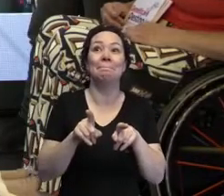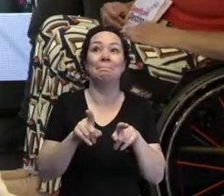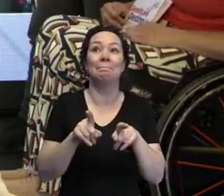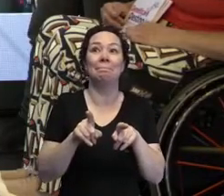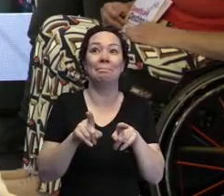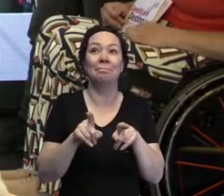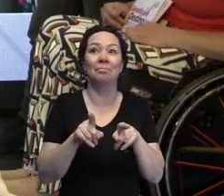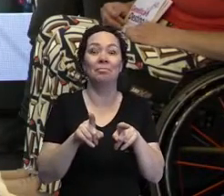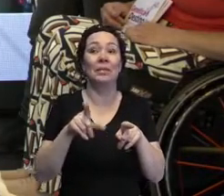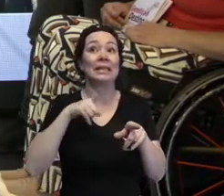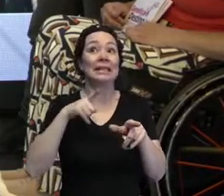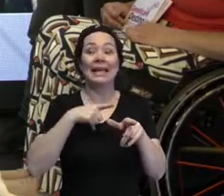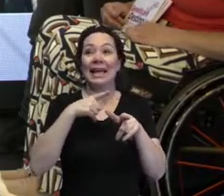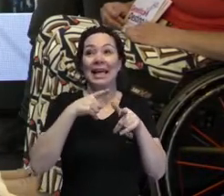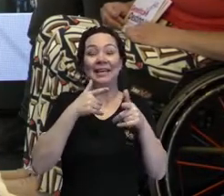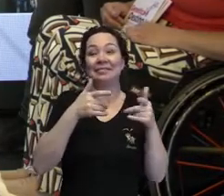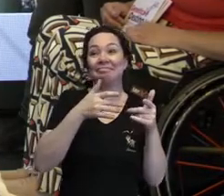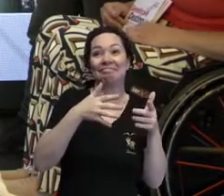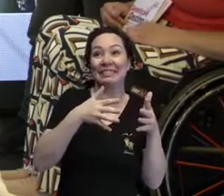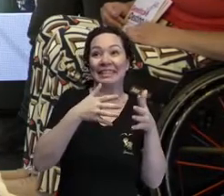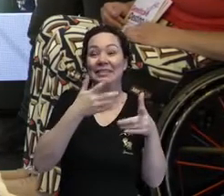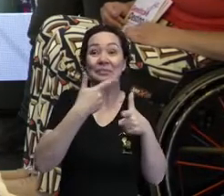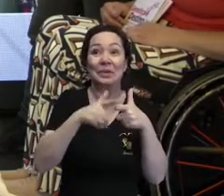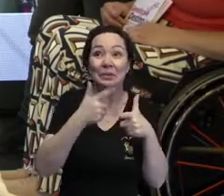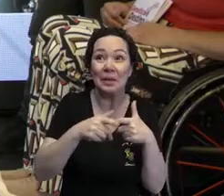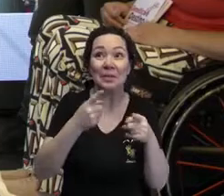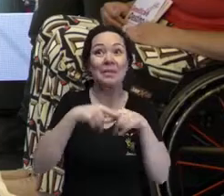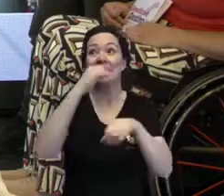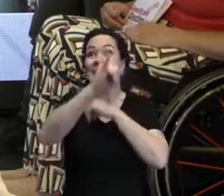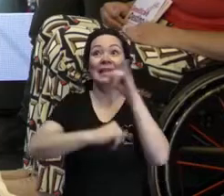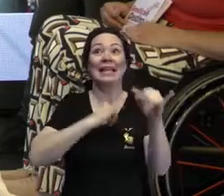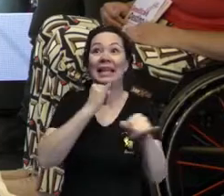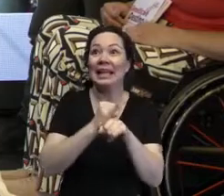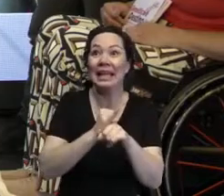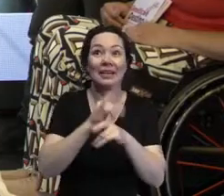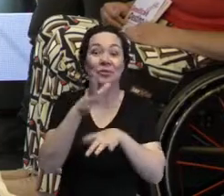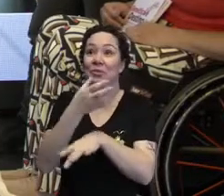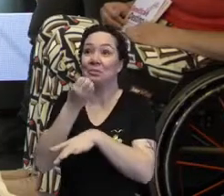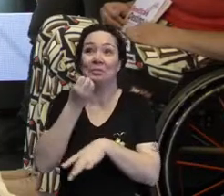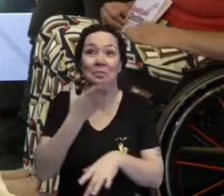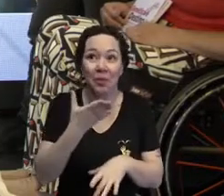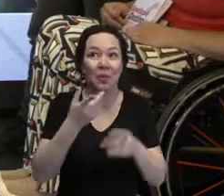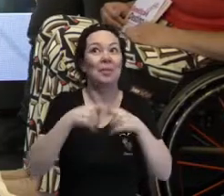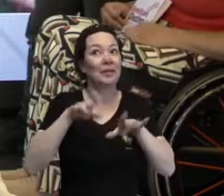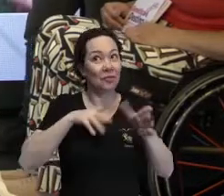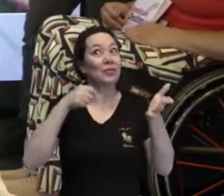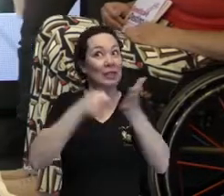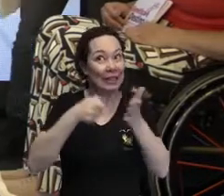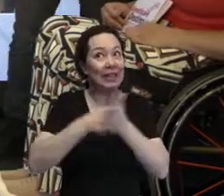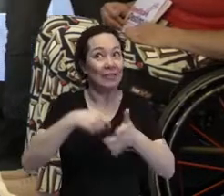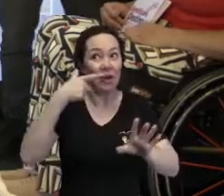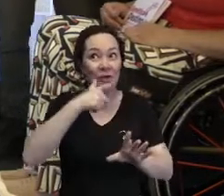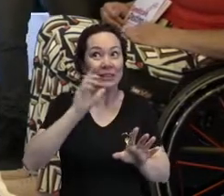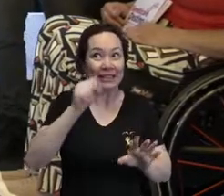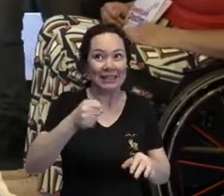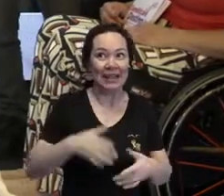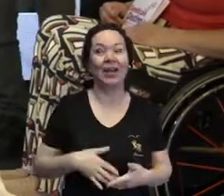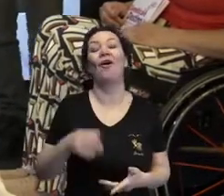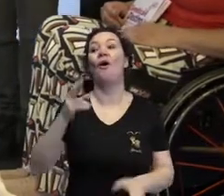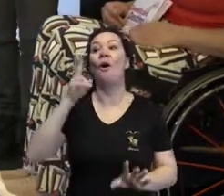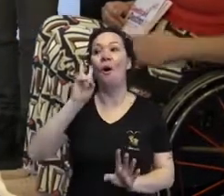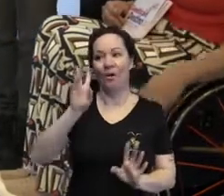E a internet não tem sábio. Mas vamos que vai dar certo. Sim, é possível. Olha,